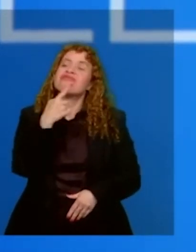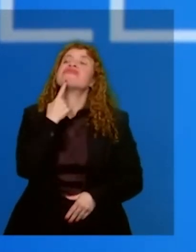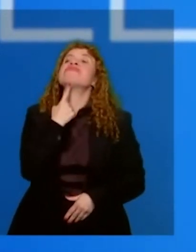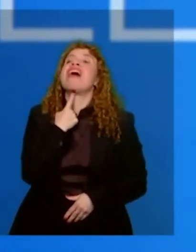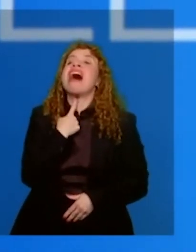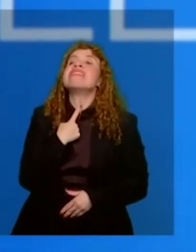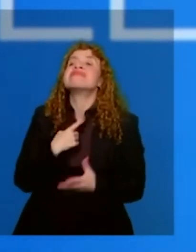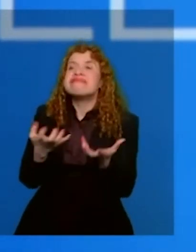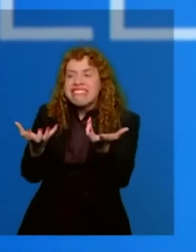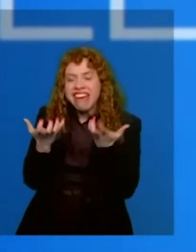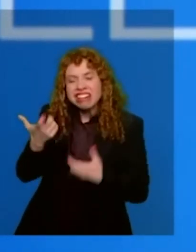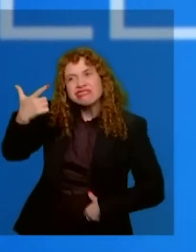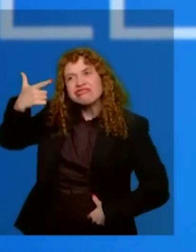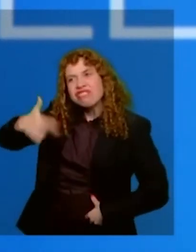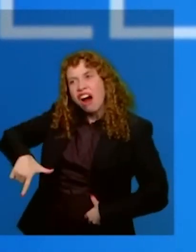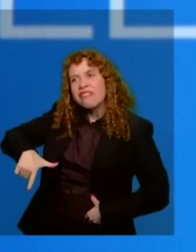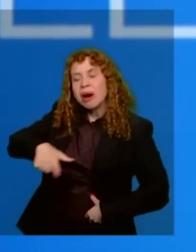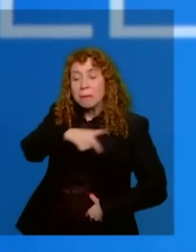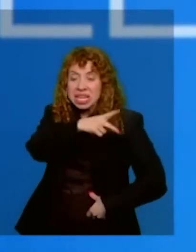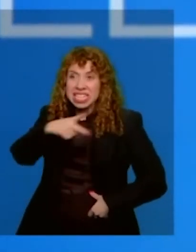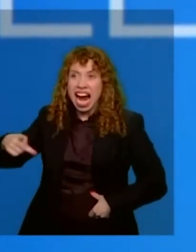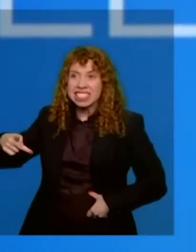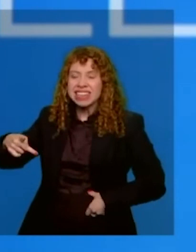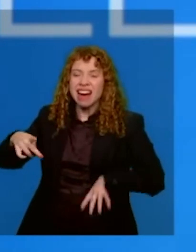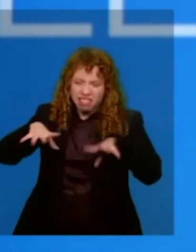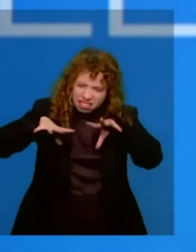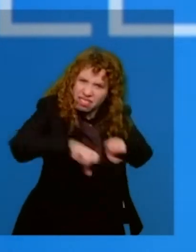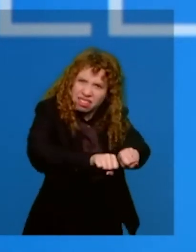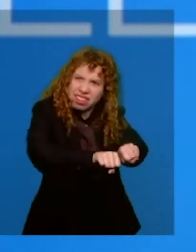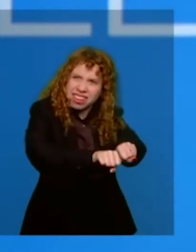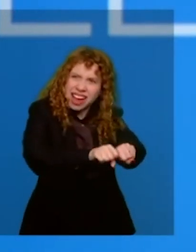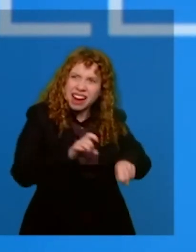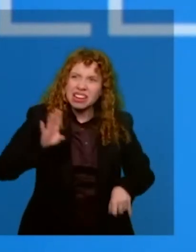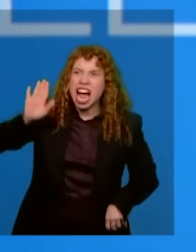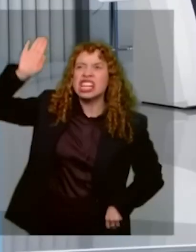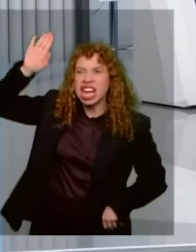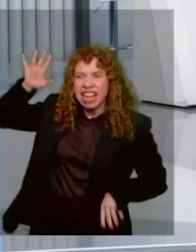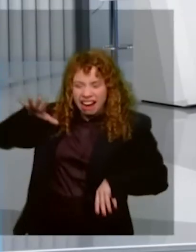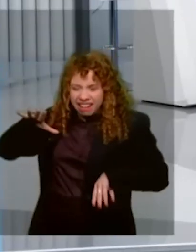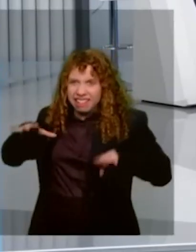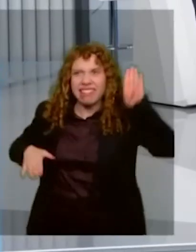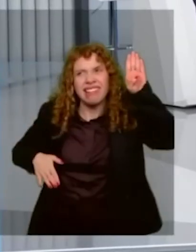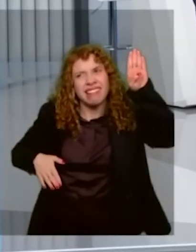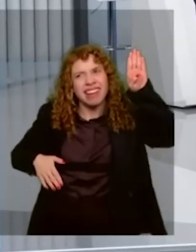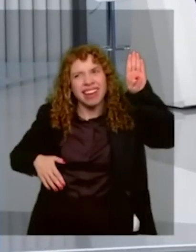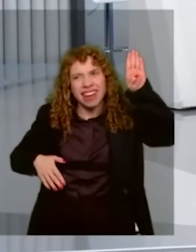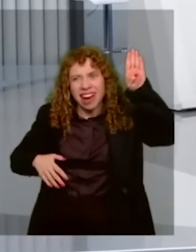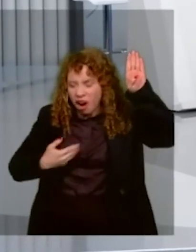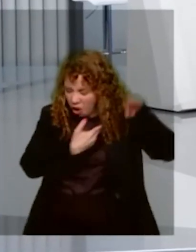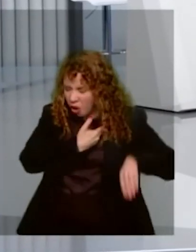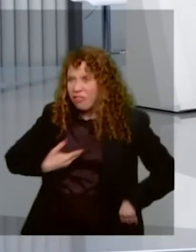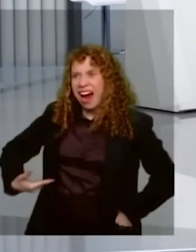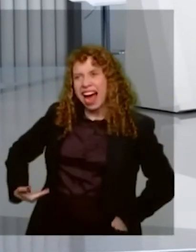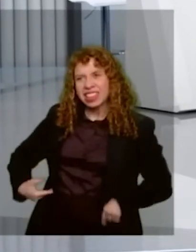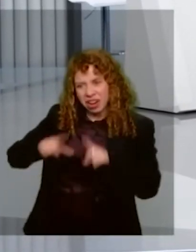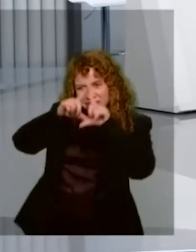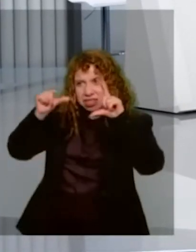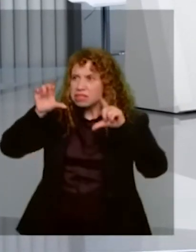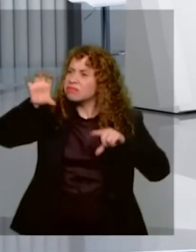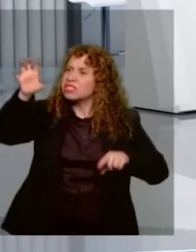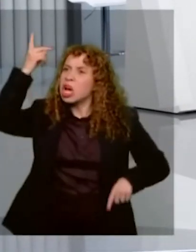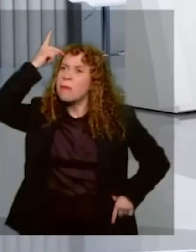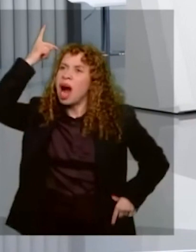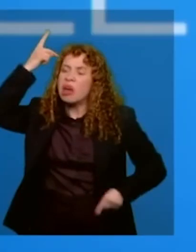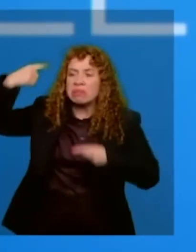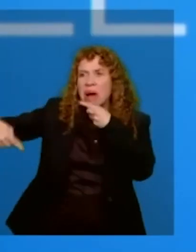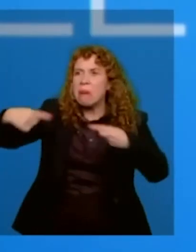se acostumou com a ideia. Então, de candidato para candidato ao governo de São Paulo, supera, Haddad, supera. Vamos discutir